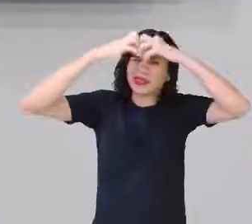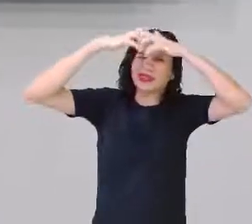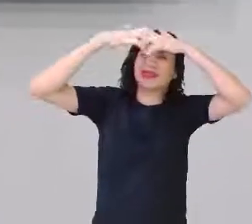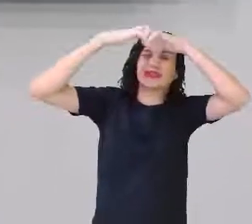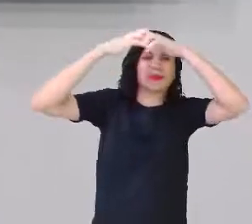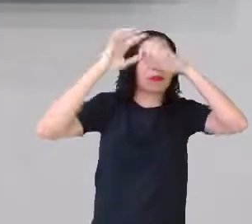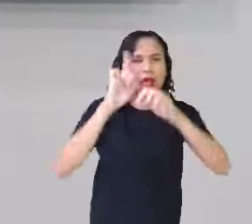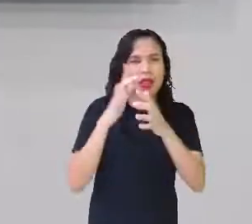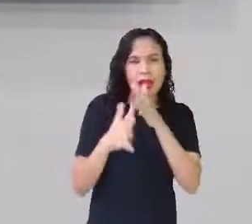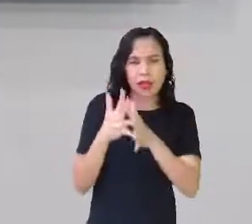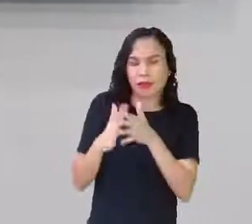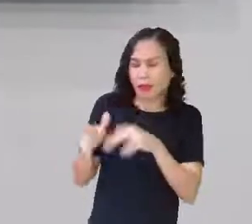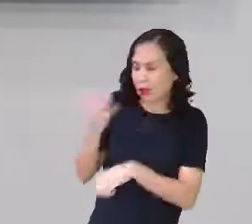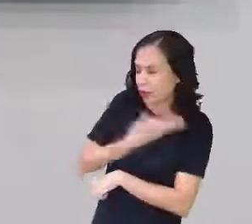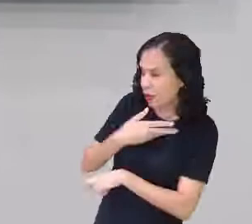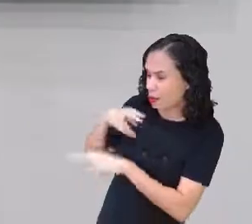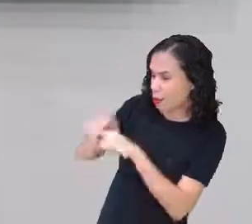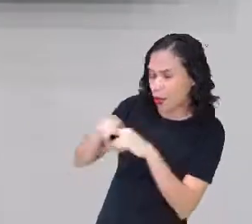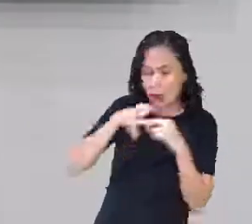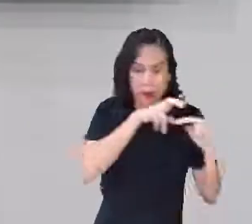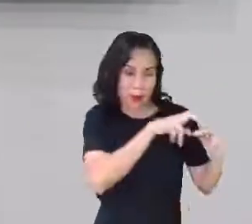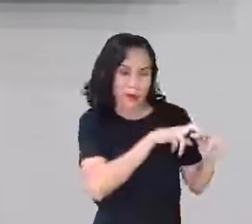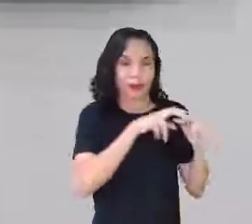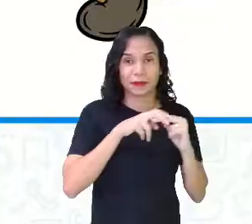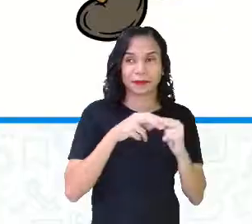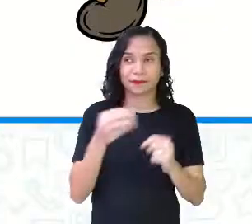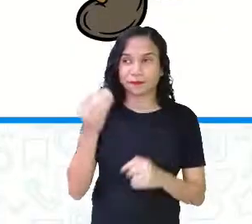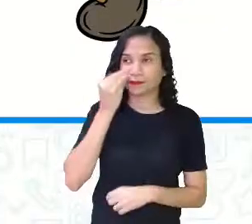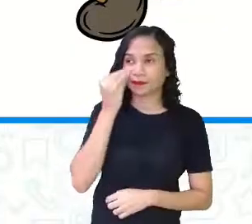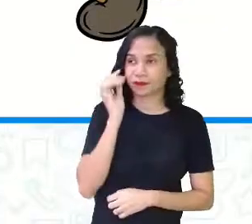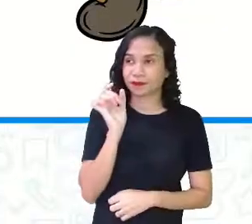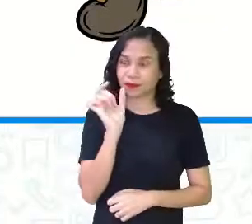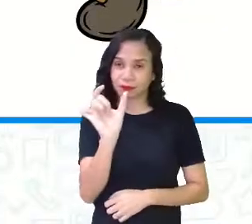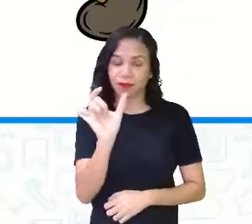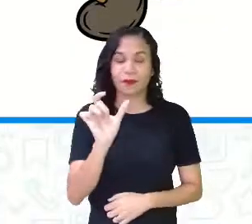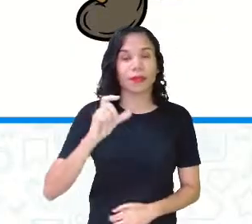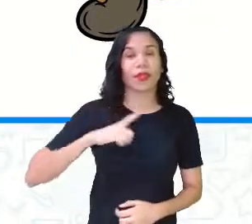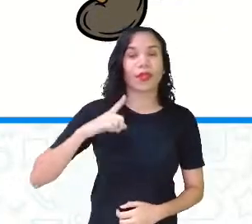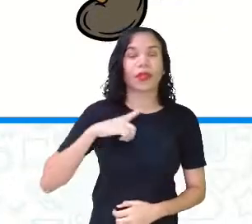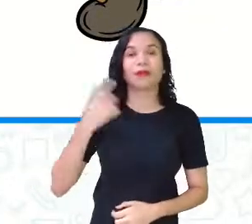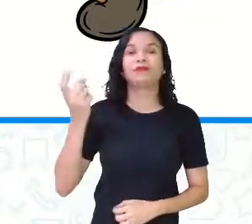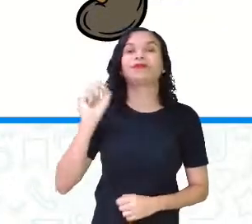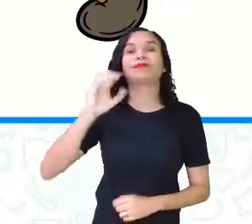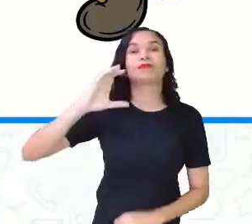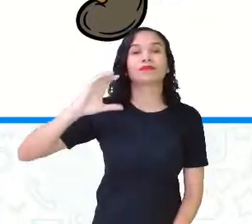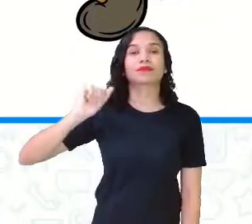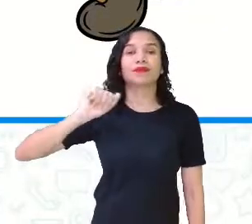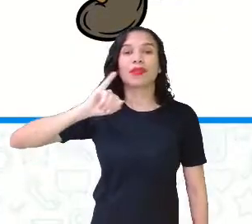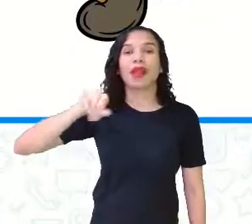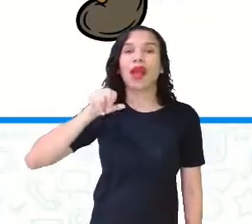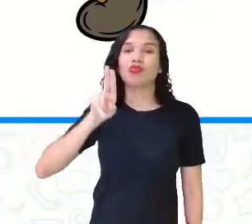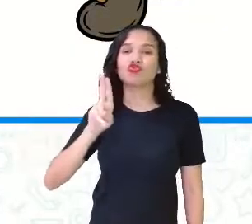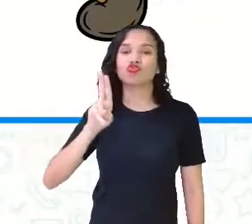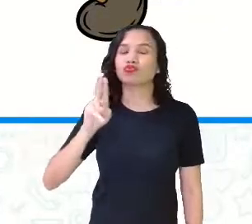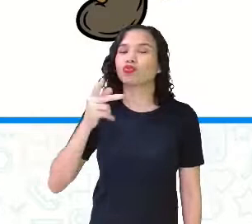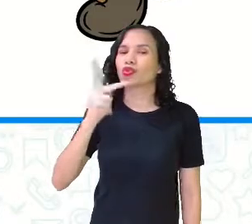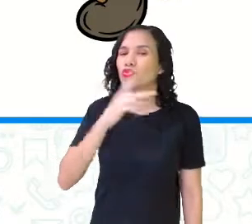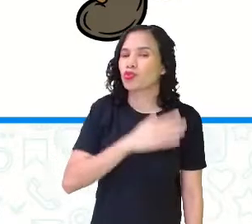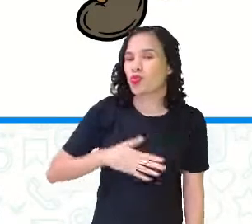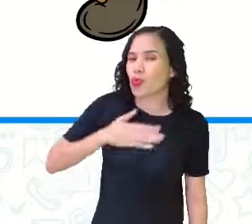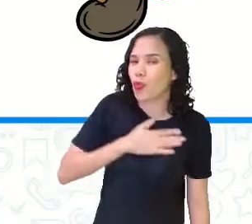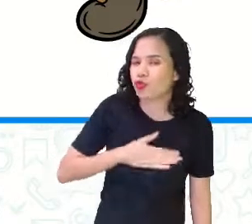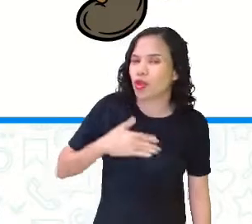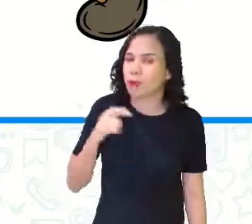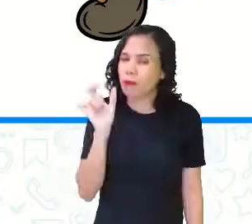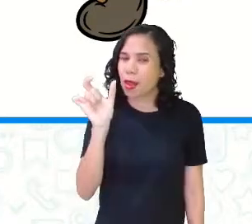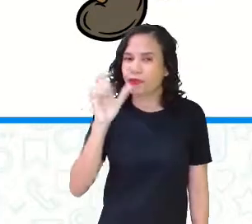os teus colegas de sala de aula. Observe aí essa palavra. Caju. Você gosta de caju, suco de